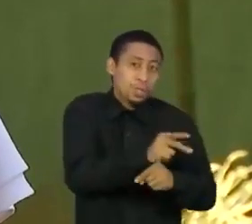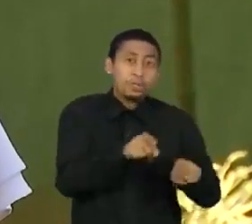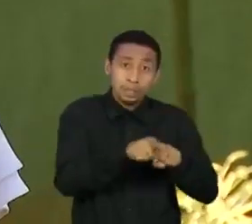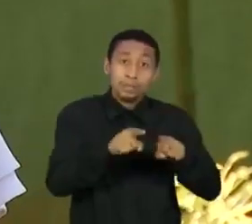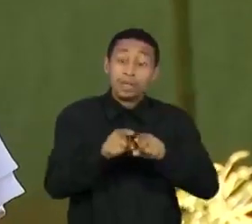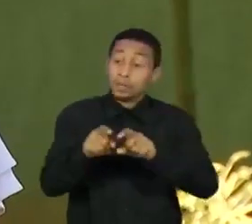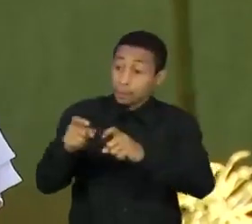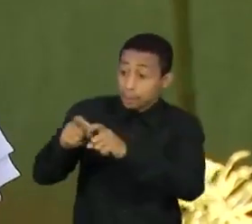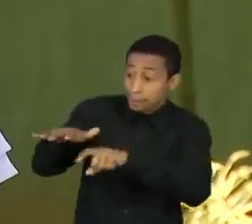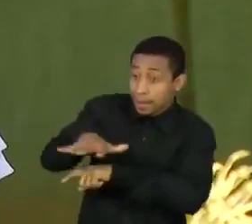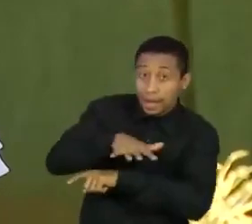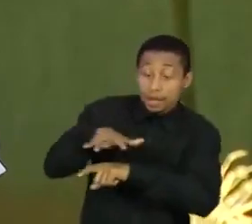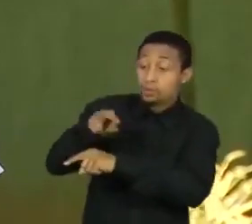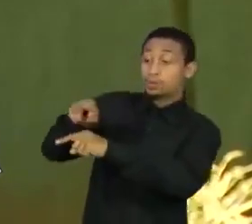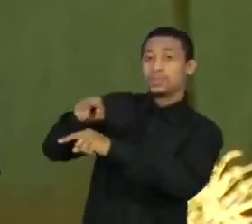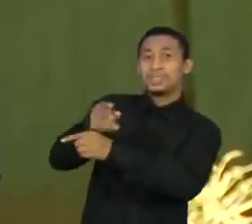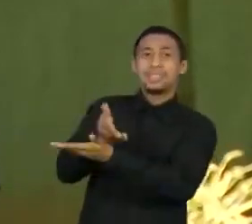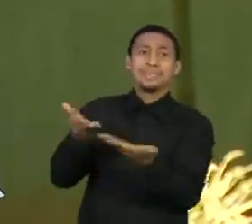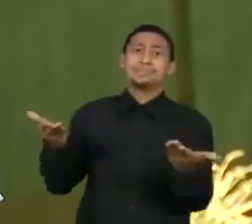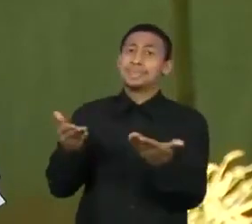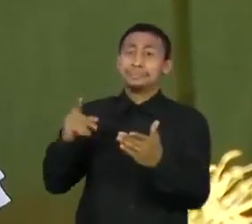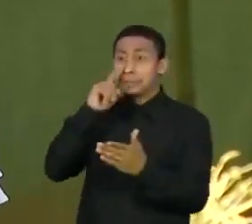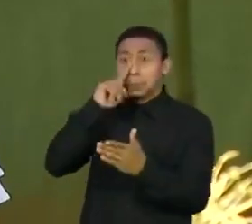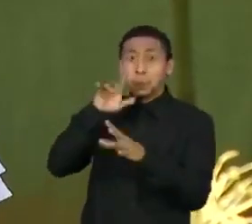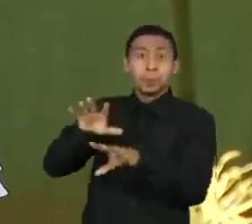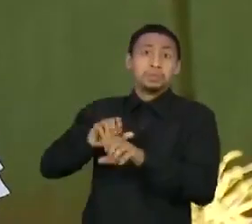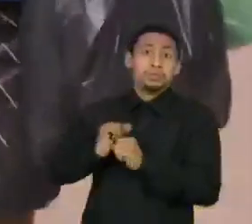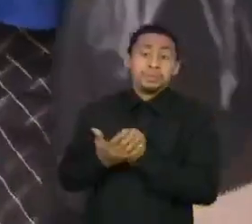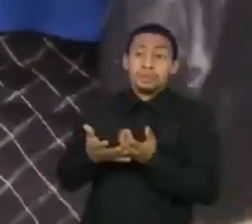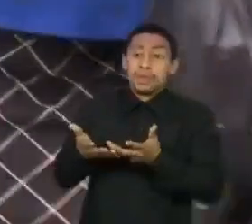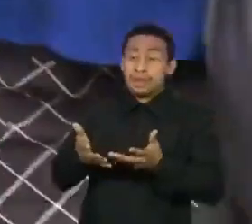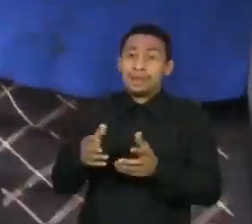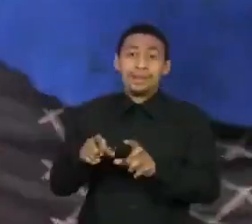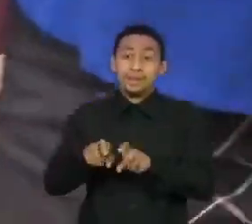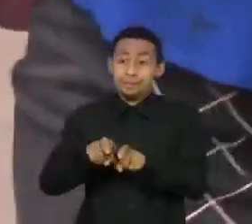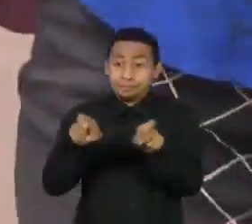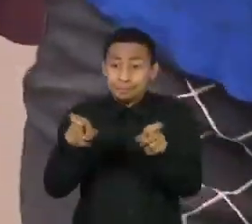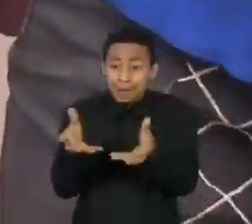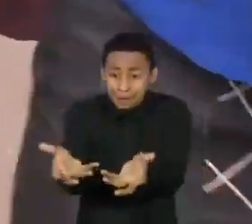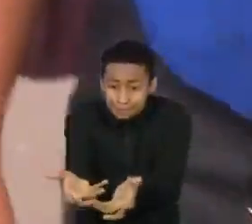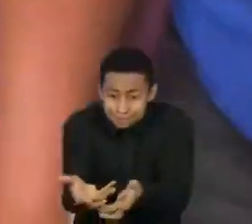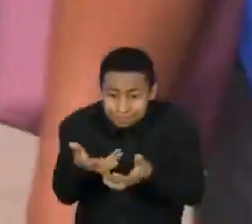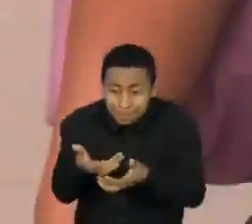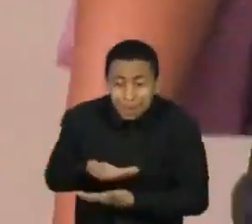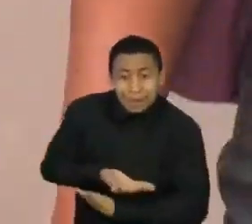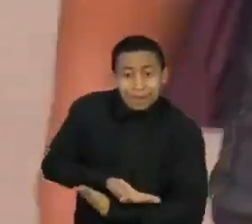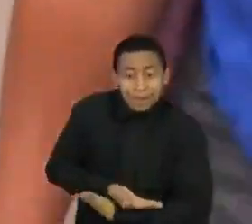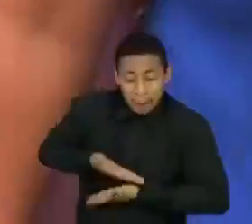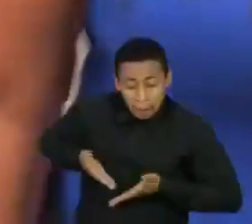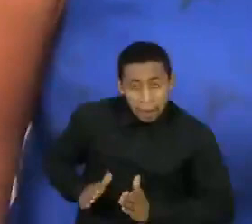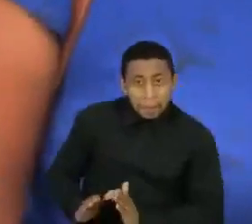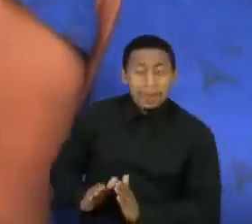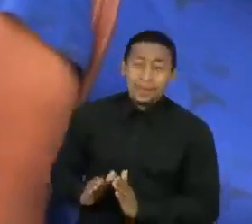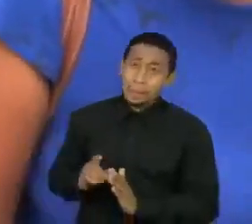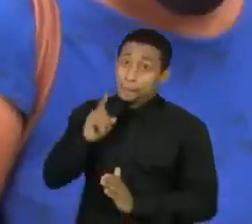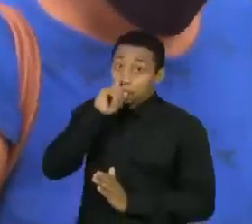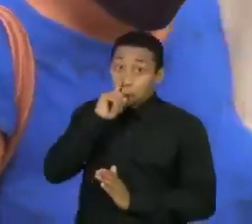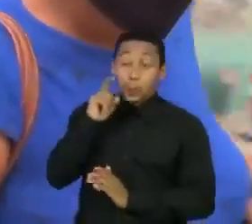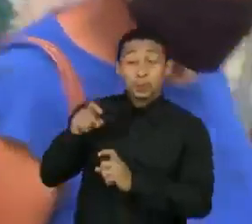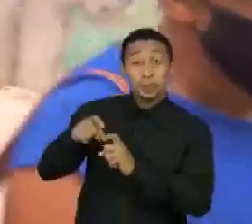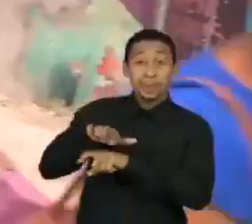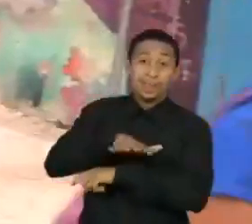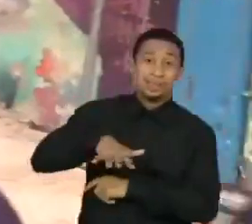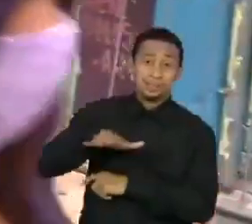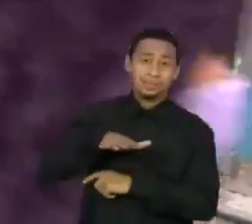a equipe médica, que fica muito exposta ao vírus no momento do parto. As gestantes ainda não foram incluídas nos testes